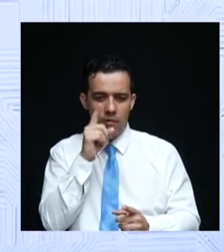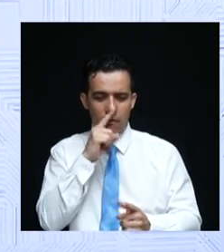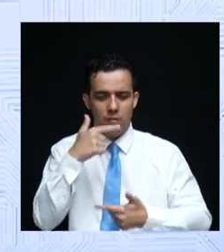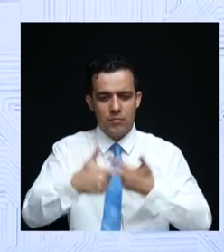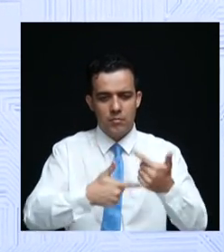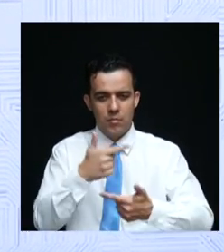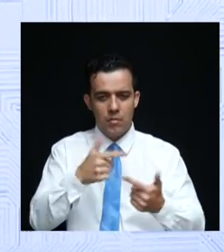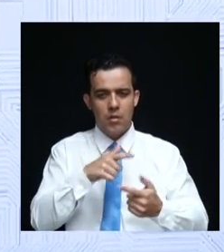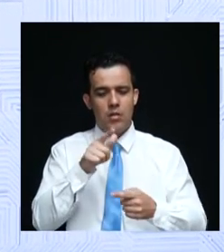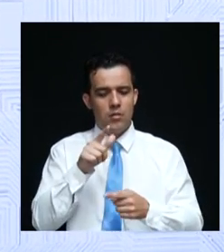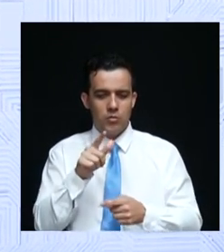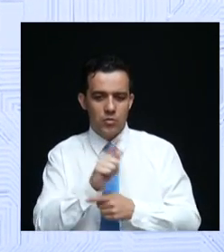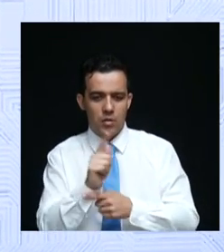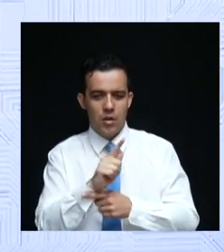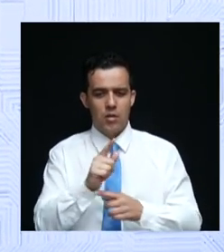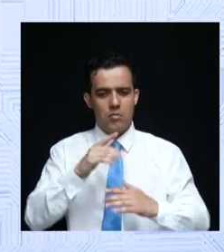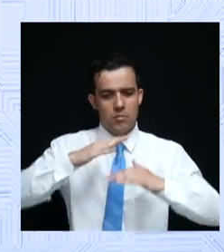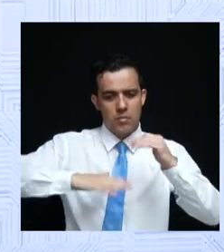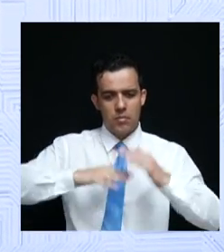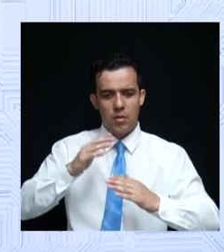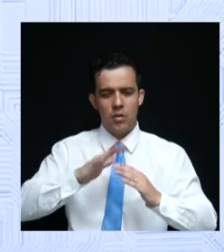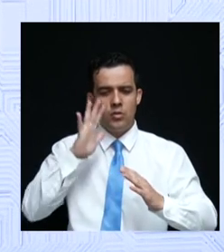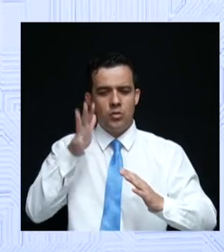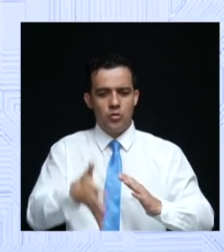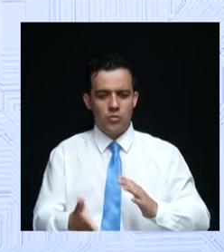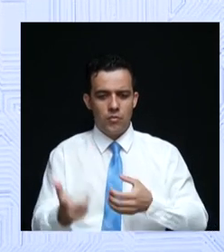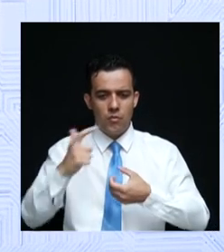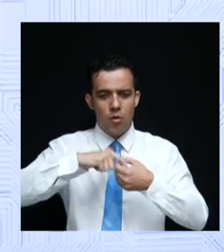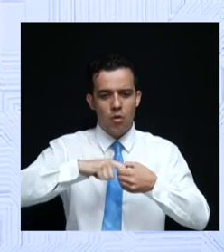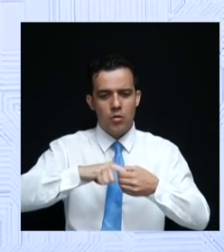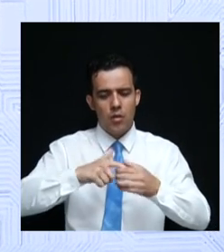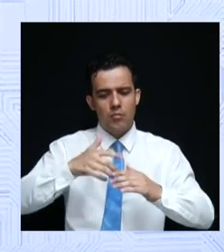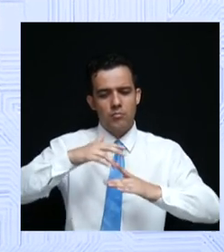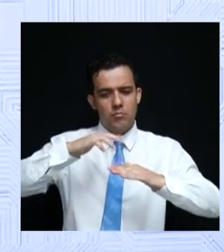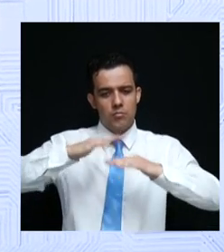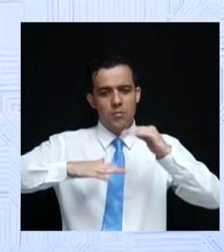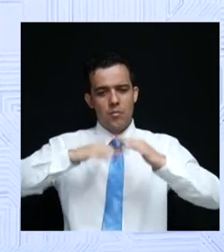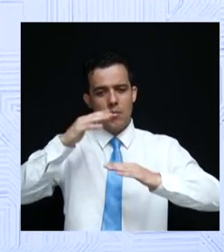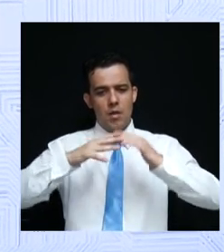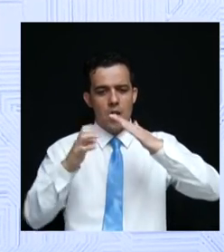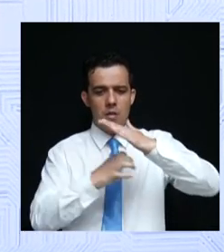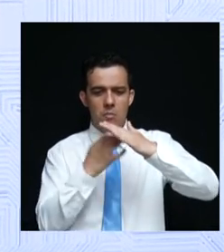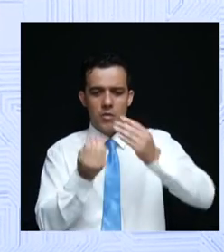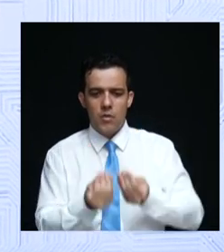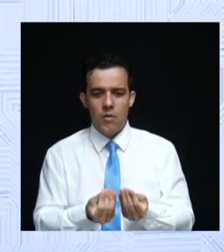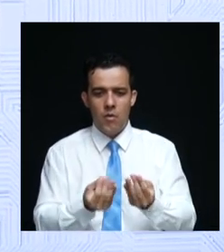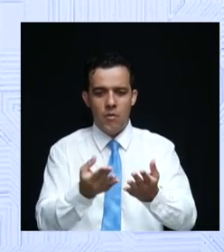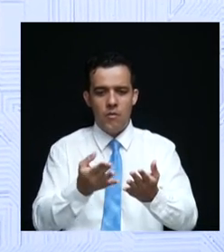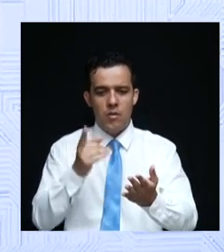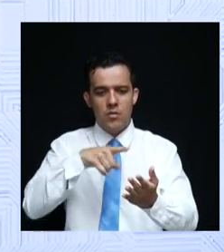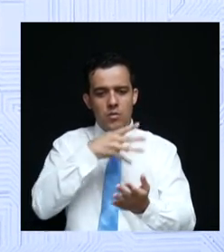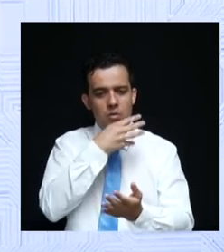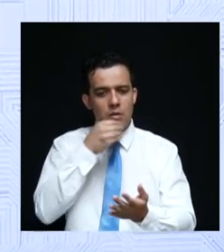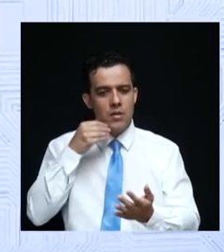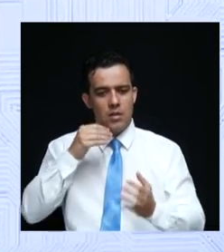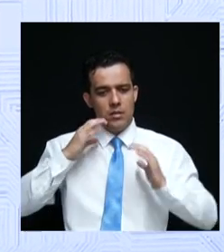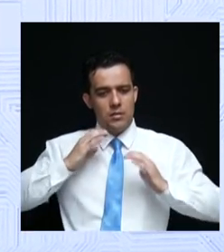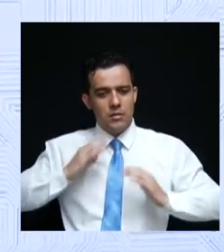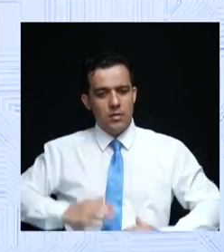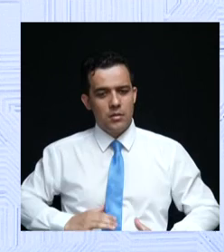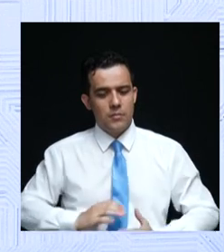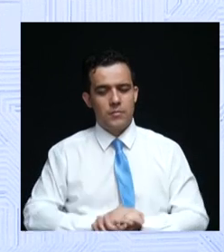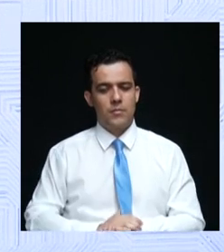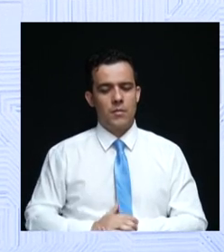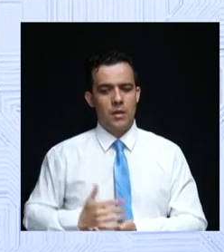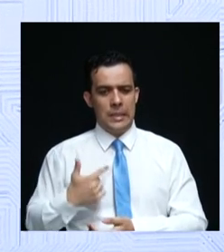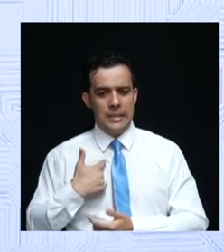através de uma gestão competente, profissional que está recuperando aquela empresa para prestar serviço de qualidade ao cidadão. Agora eu fico impressionado